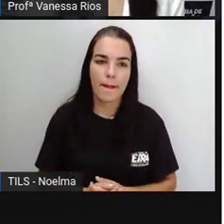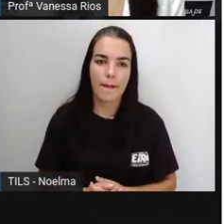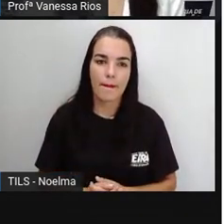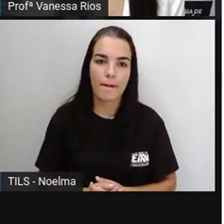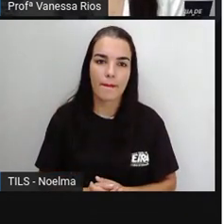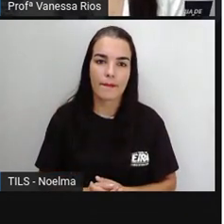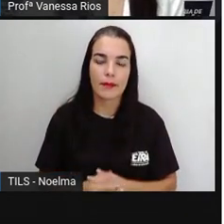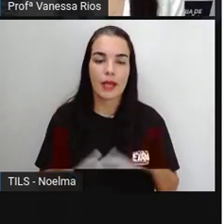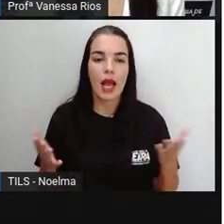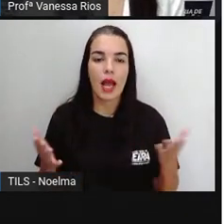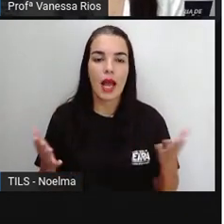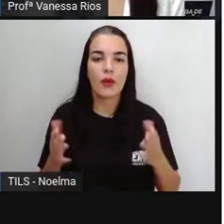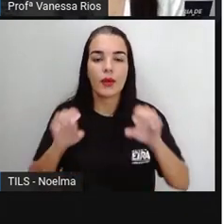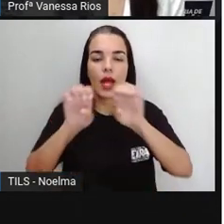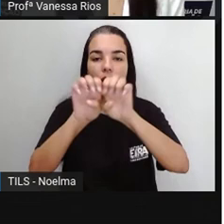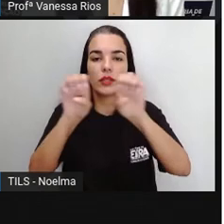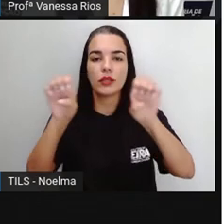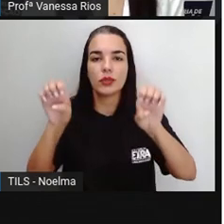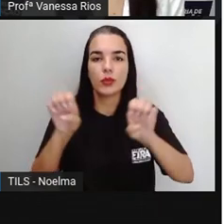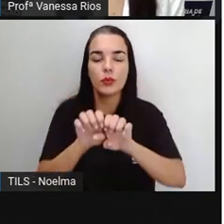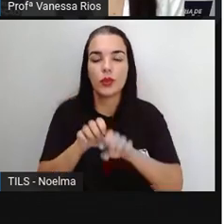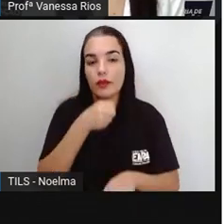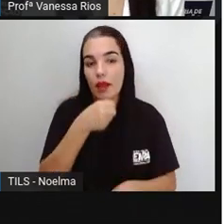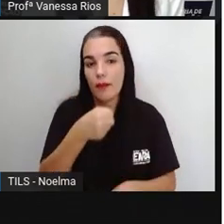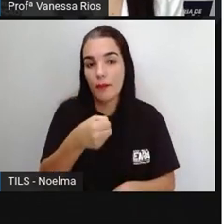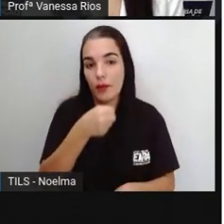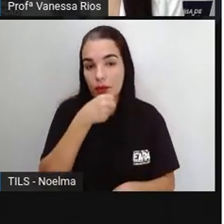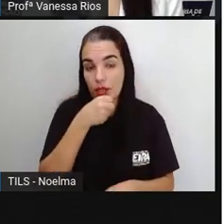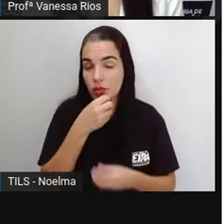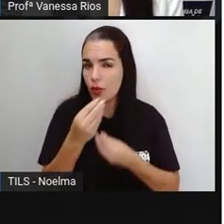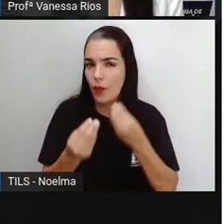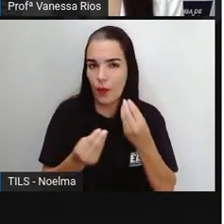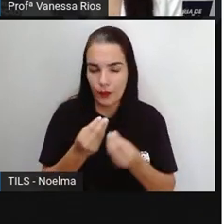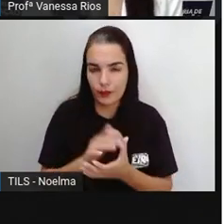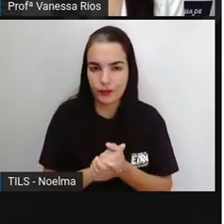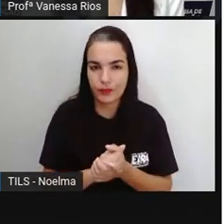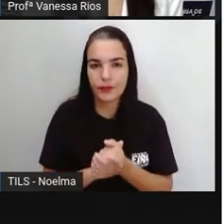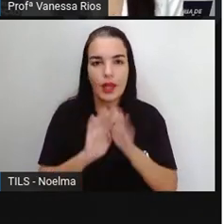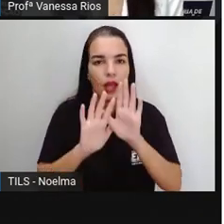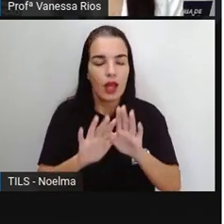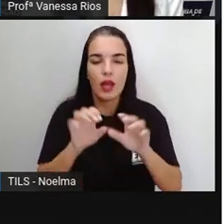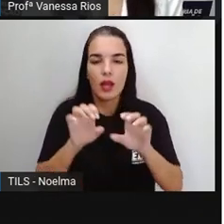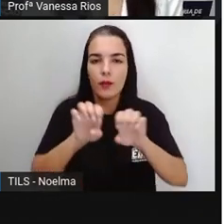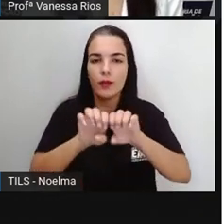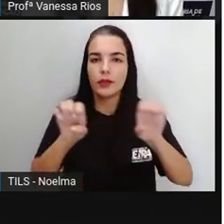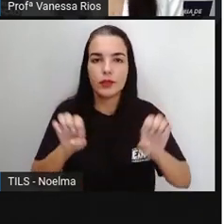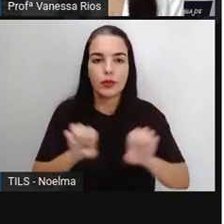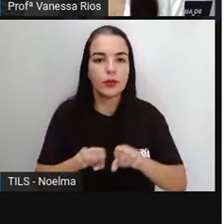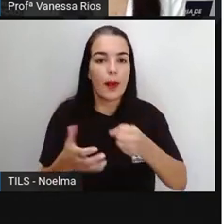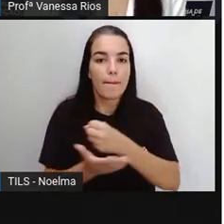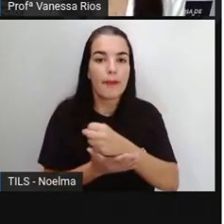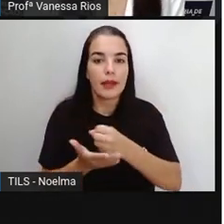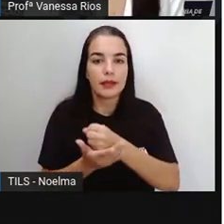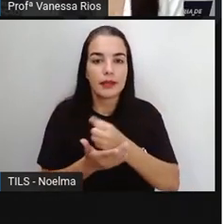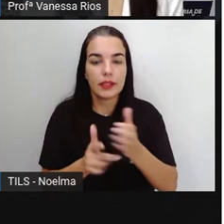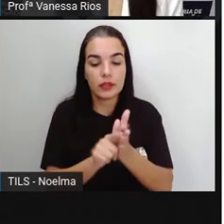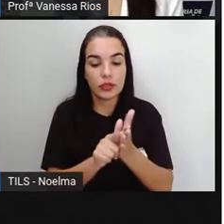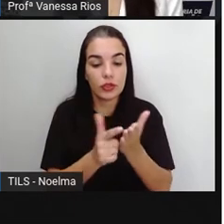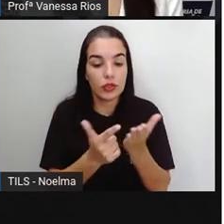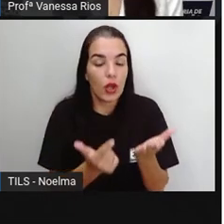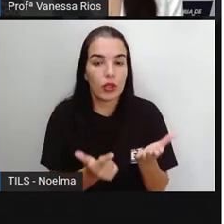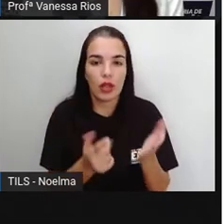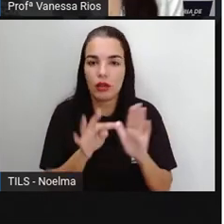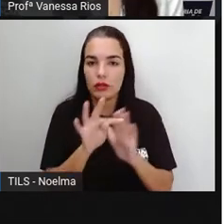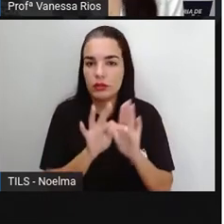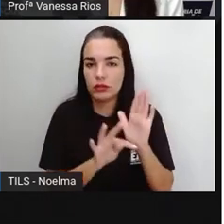E aí a estrutura da reportagem tem uma estrutura básica dos textos jornalísticos, e a gente pode dividir em três